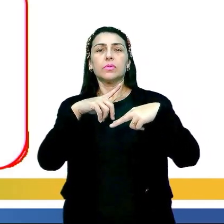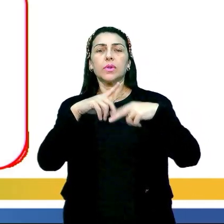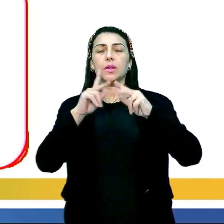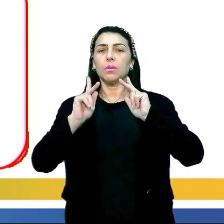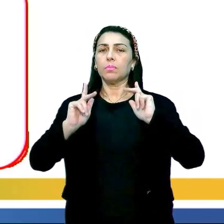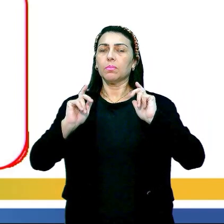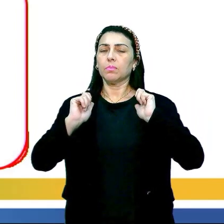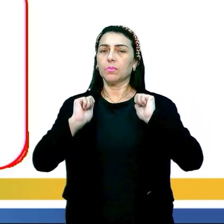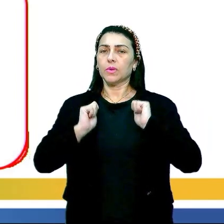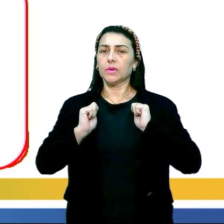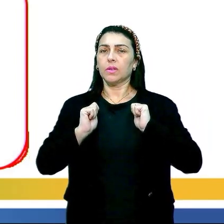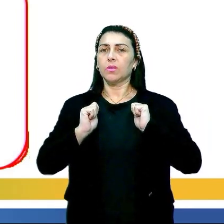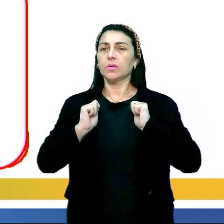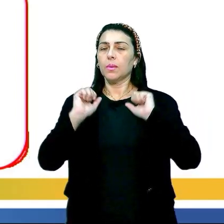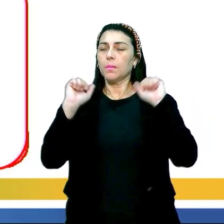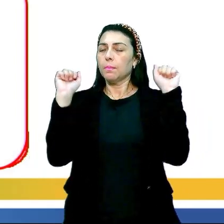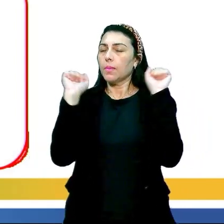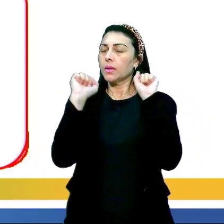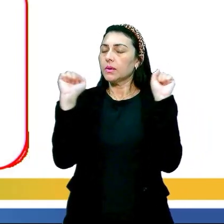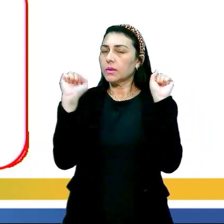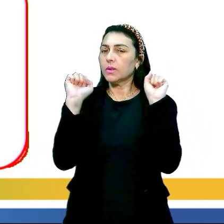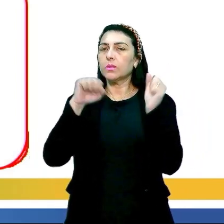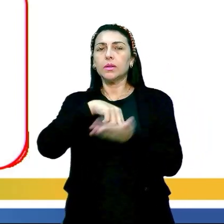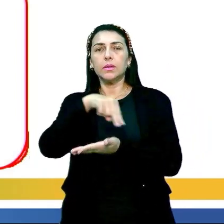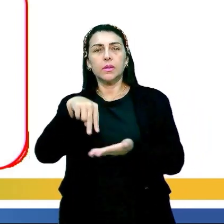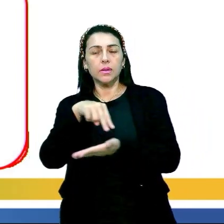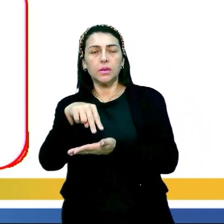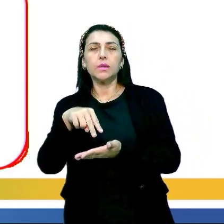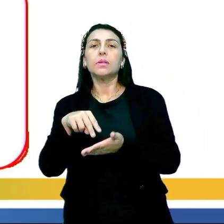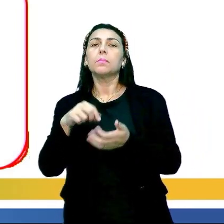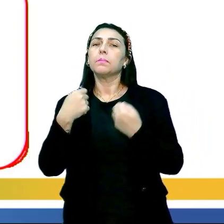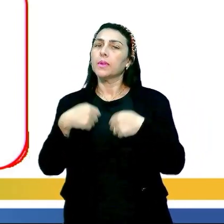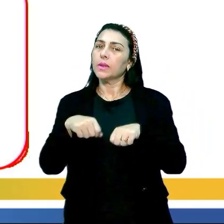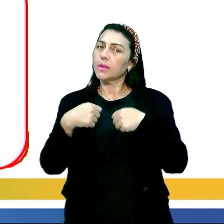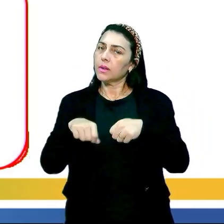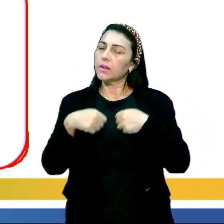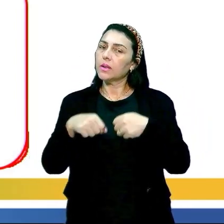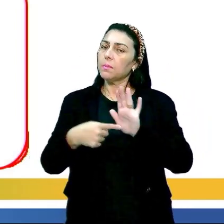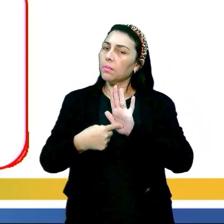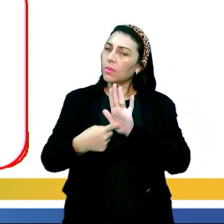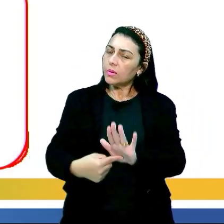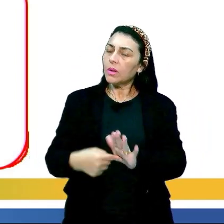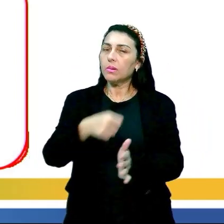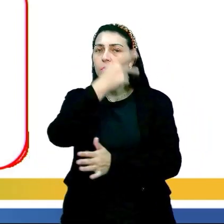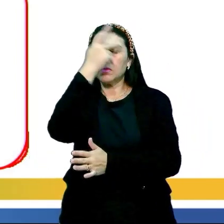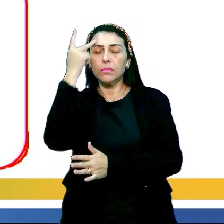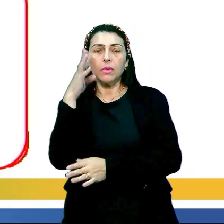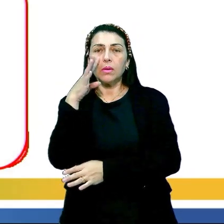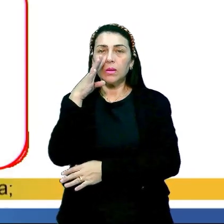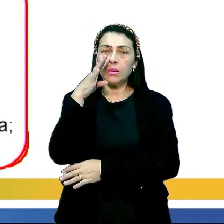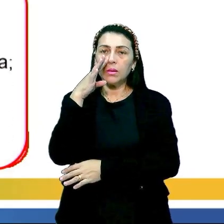paixão na dança, né? E isso tem que ser passado para o público que está assistindo.